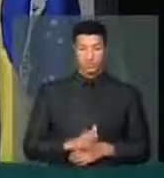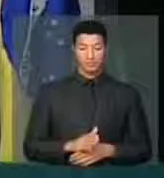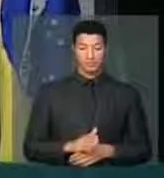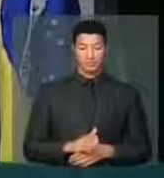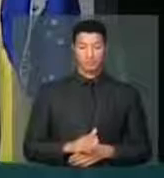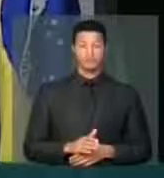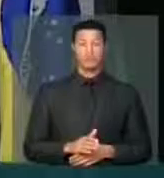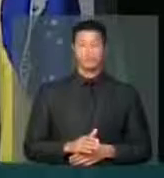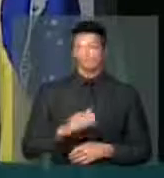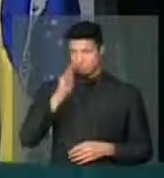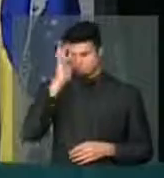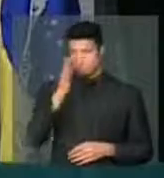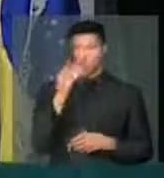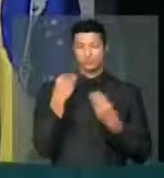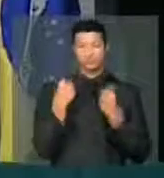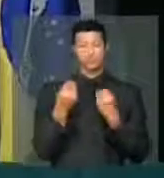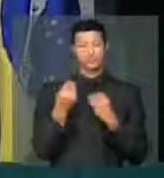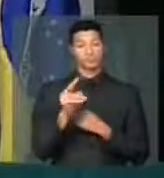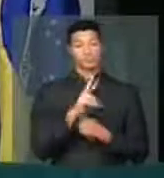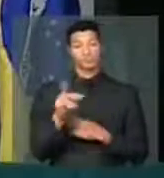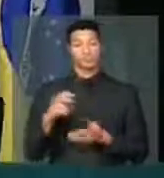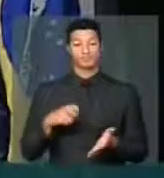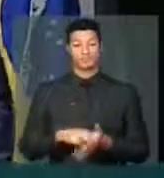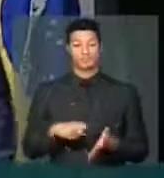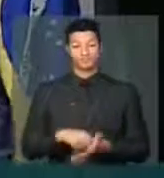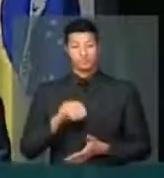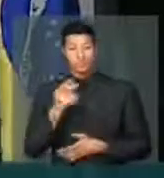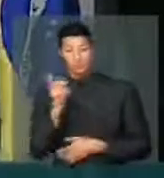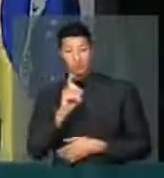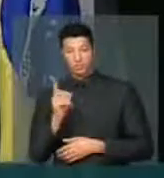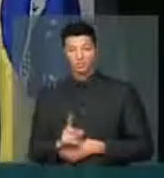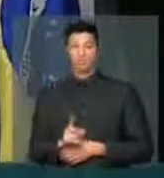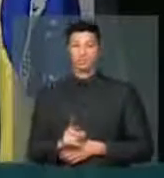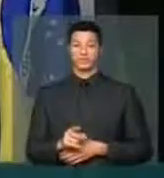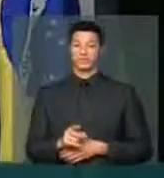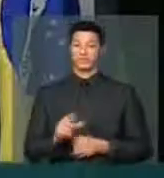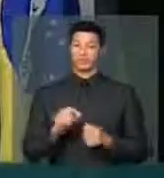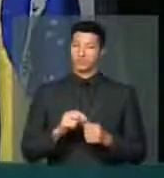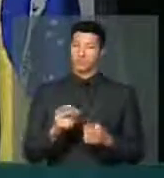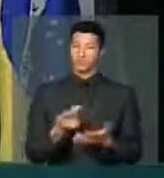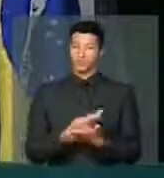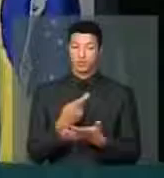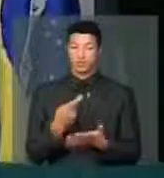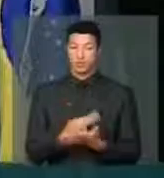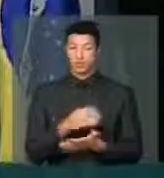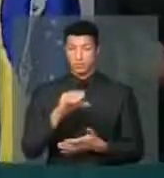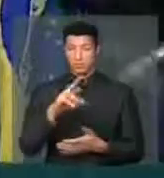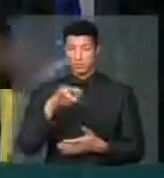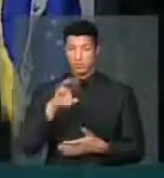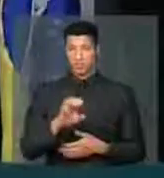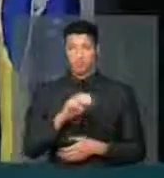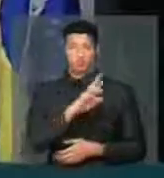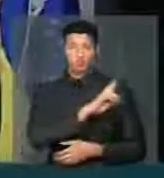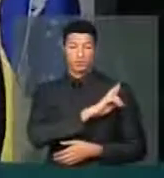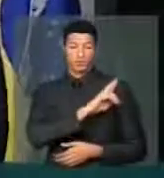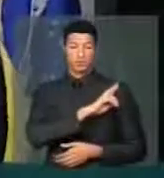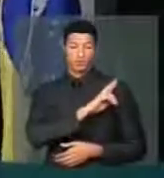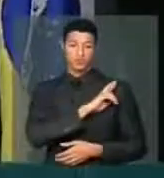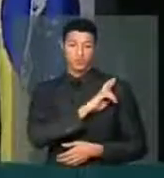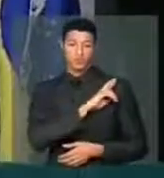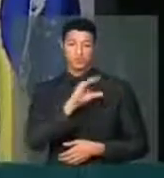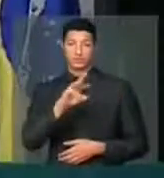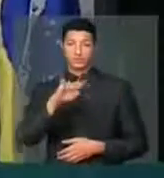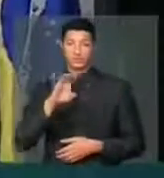se decida como será, punido ou não, este cometimento de um crime de responsabilidade,